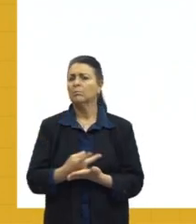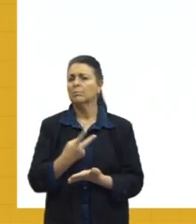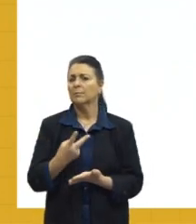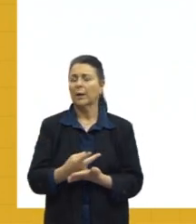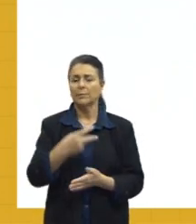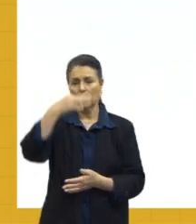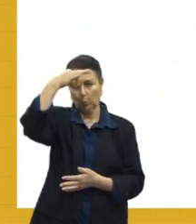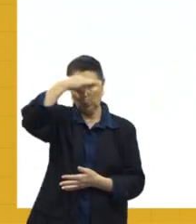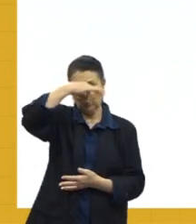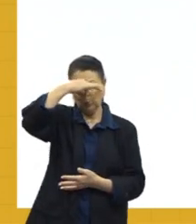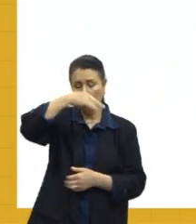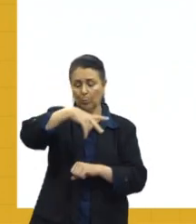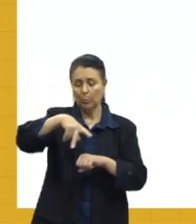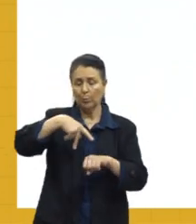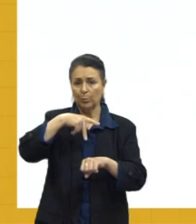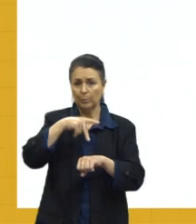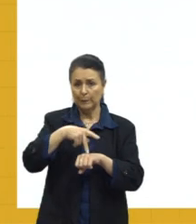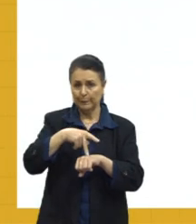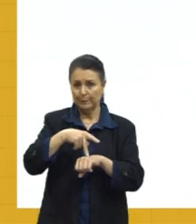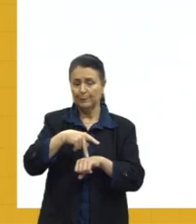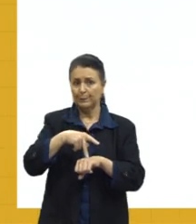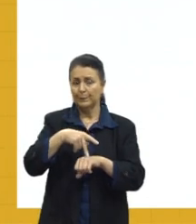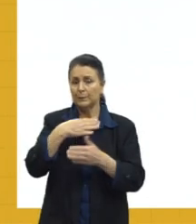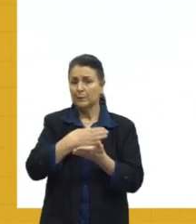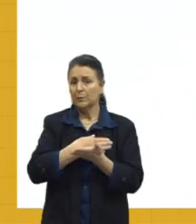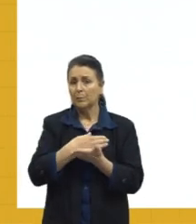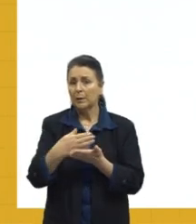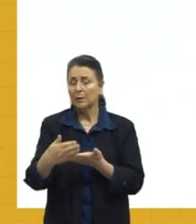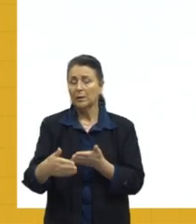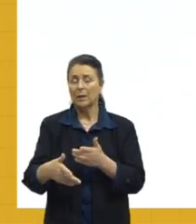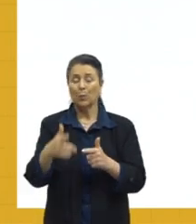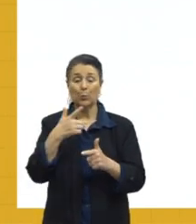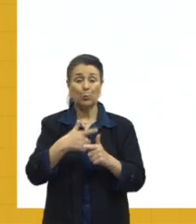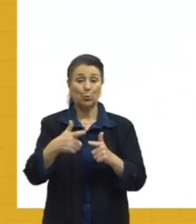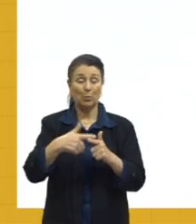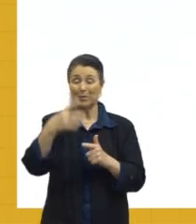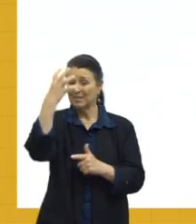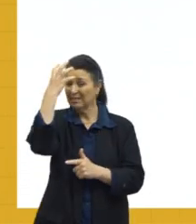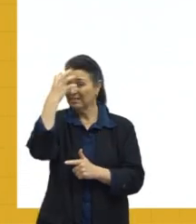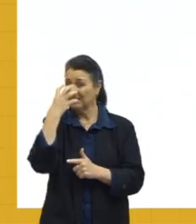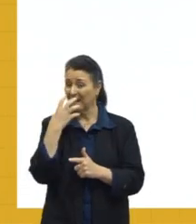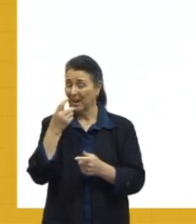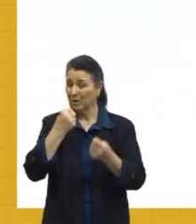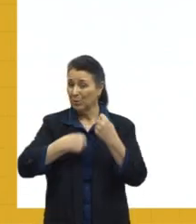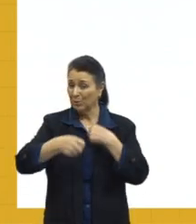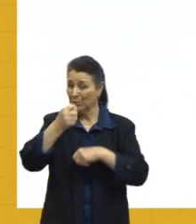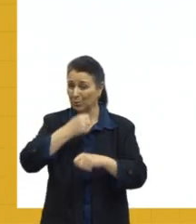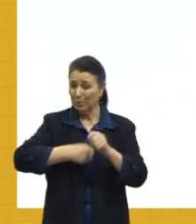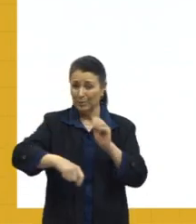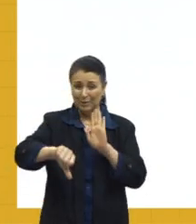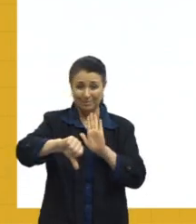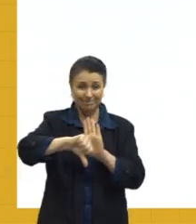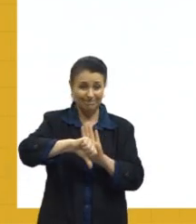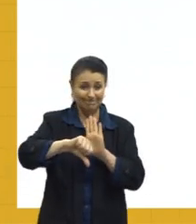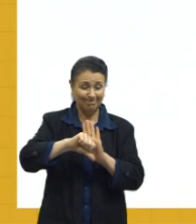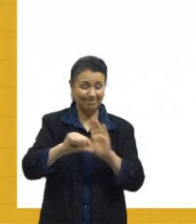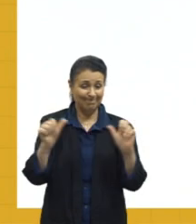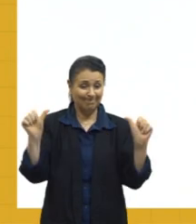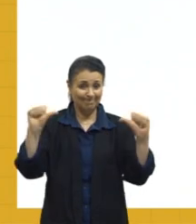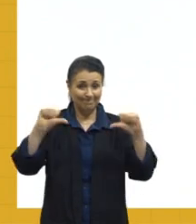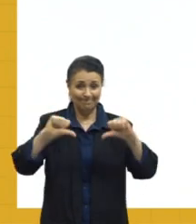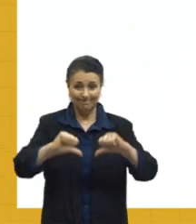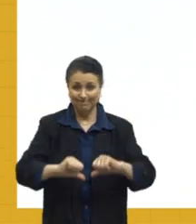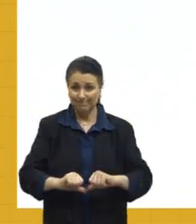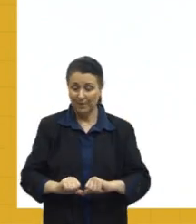passa, né, por uma grande crise econômica e política, principalmente também, uma forte